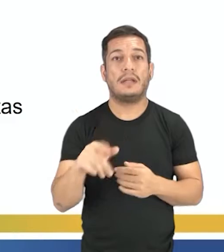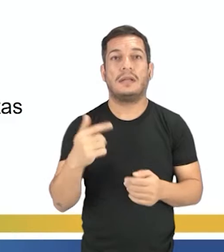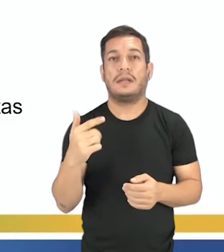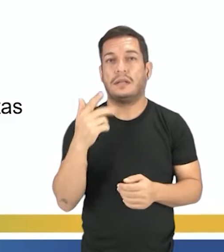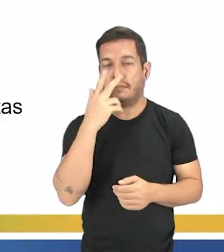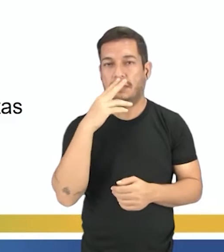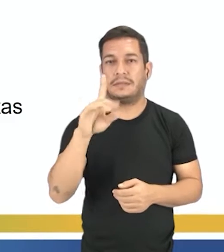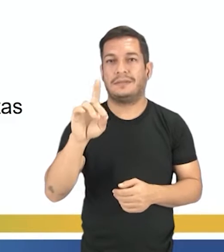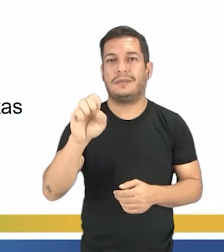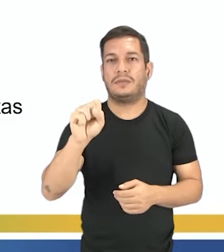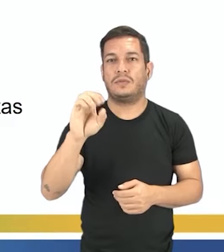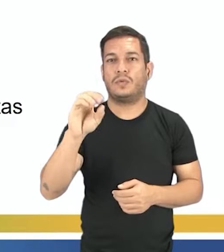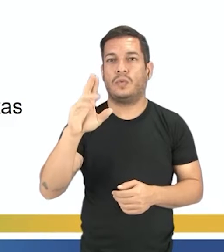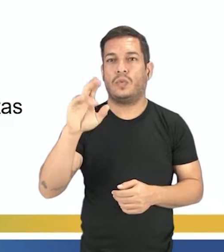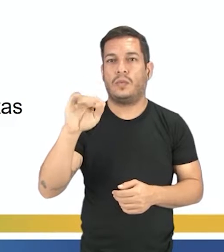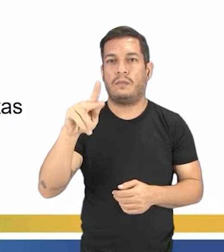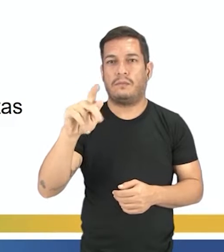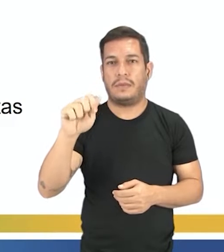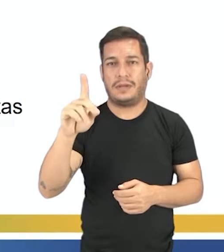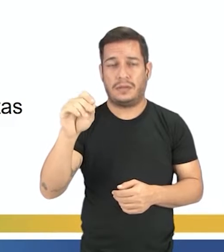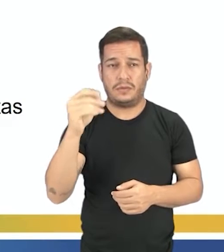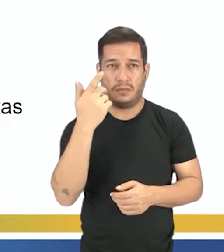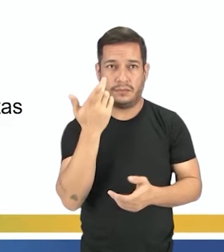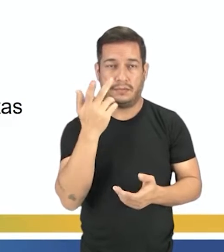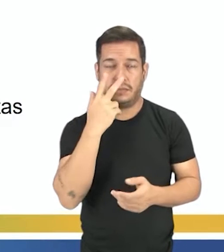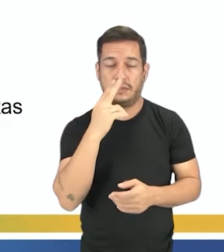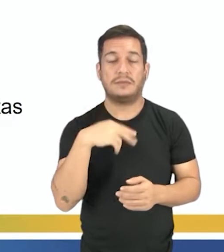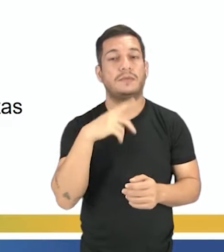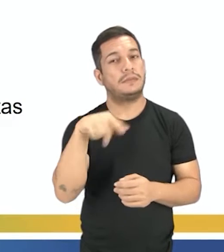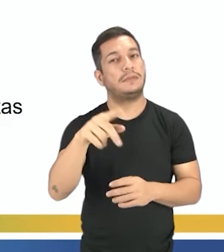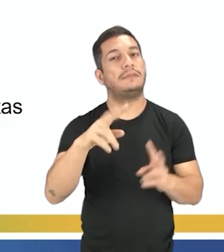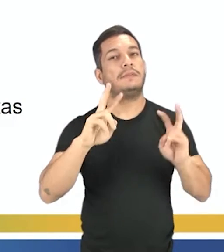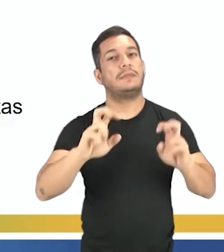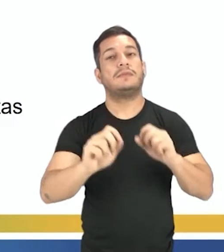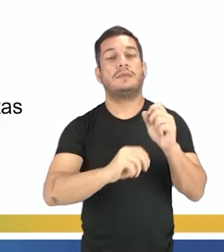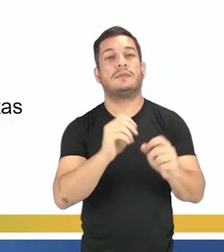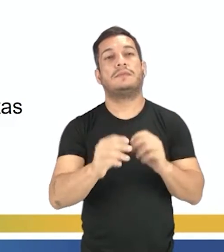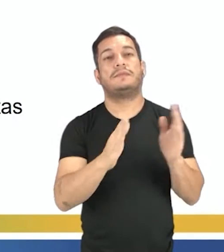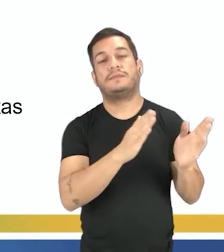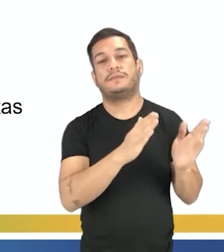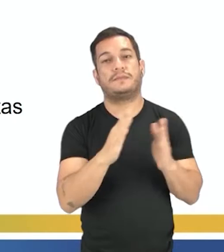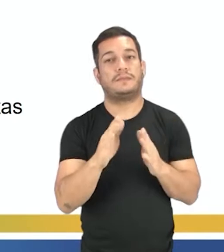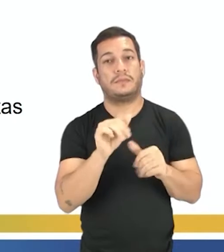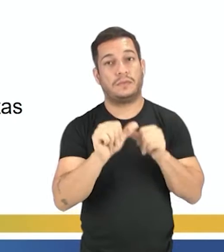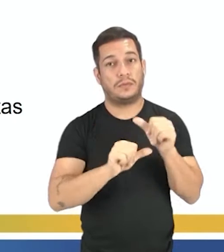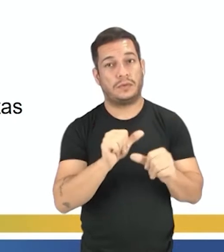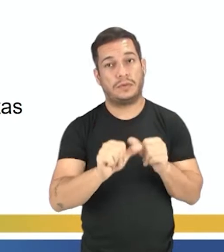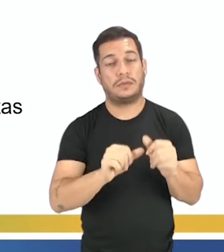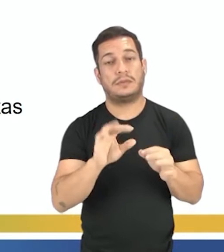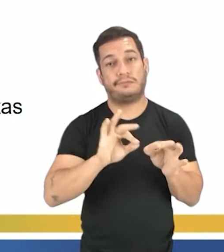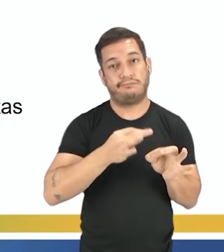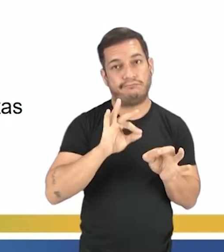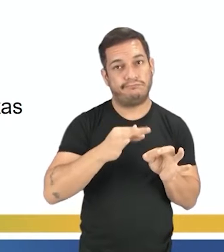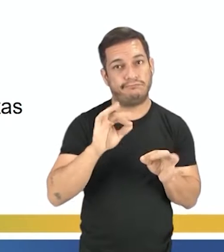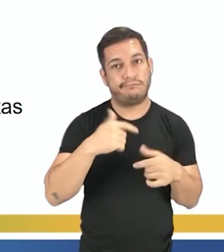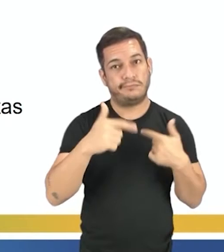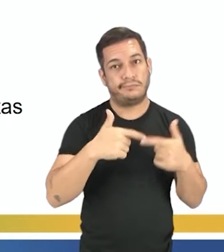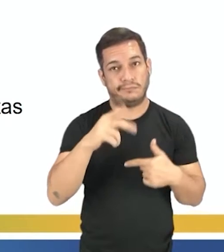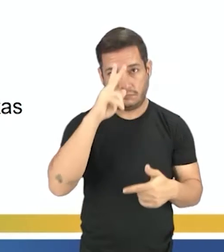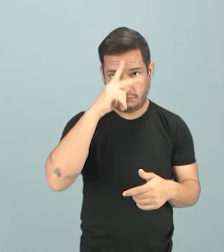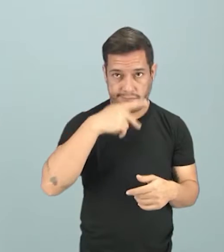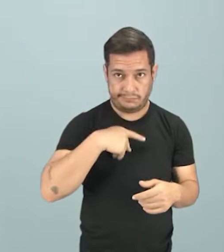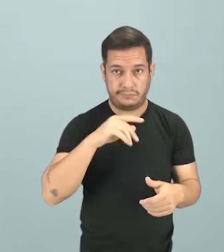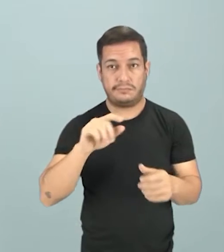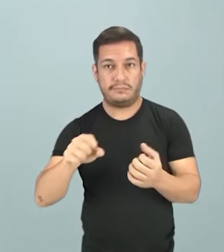vendo, a passagem do sistema artesanal para o sistema fabril foi uma mudança muito grande.